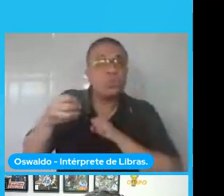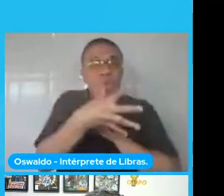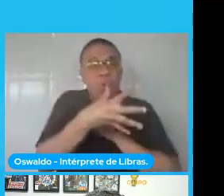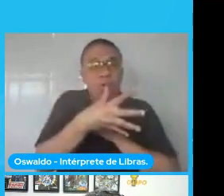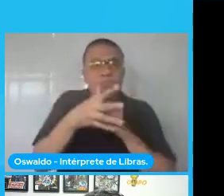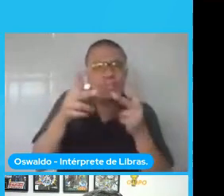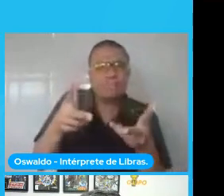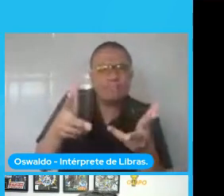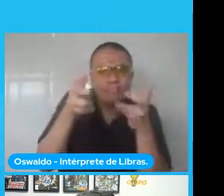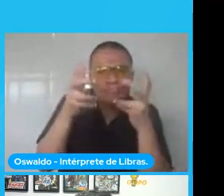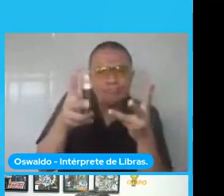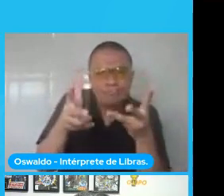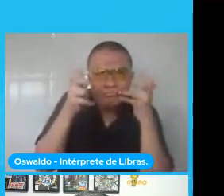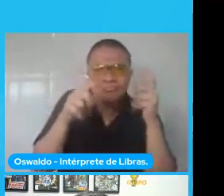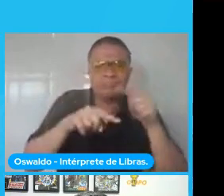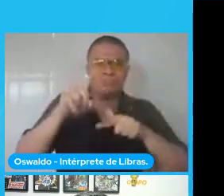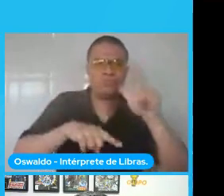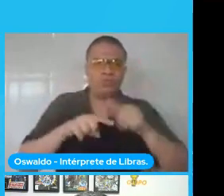objetos.